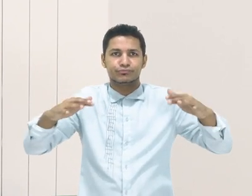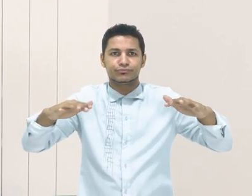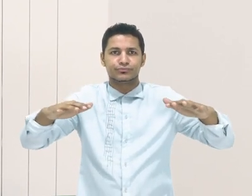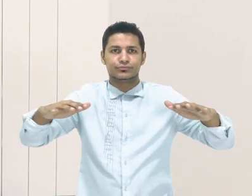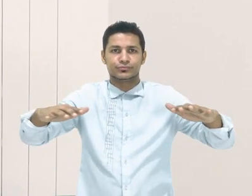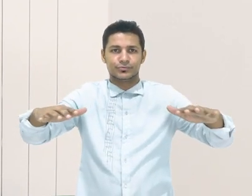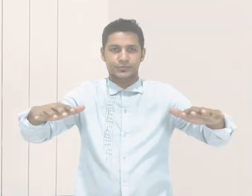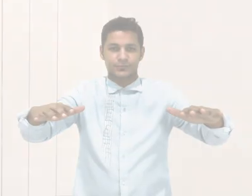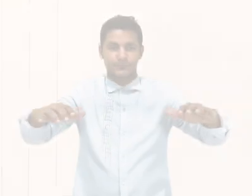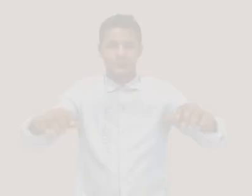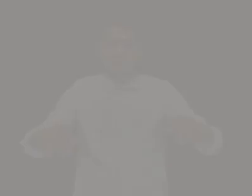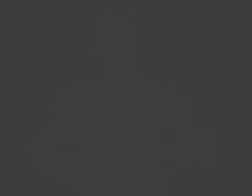Amém.